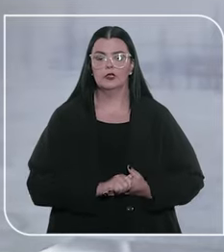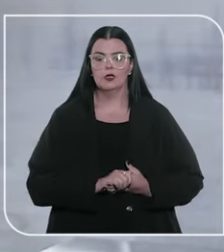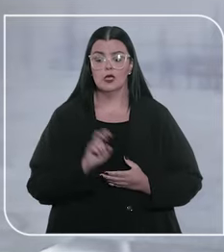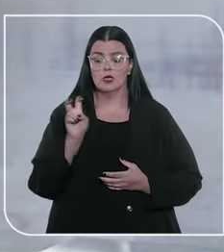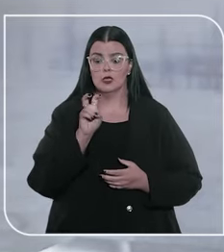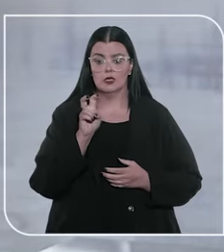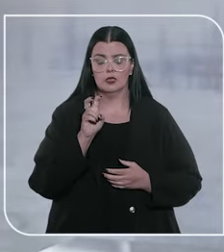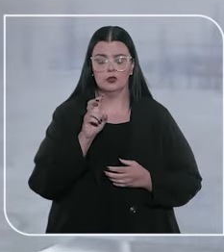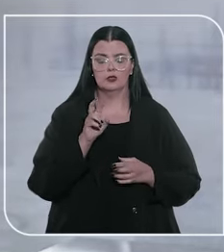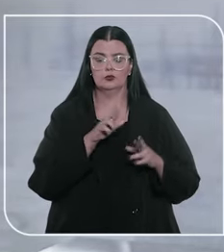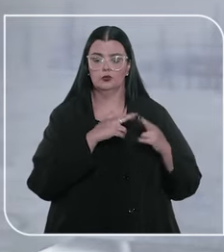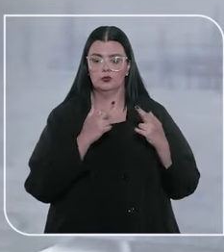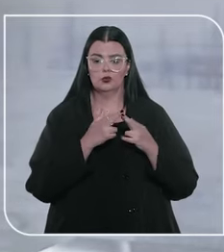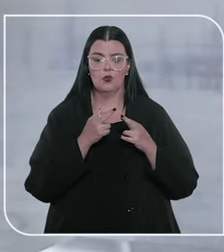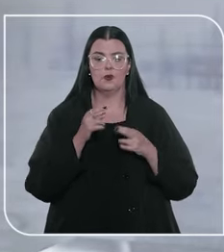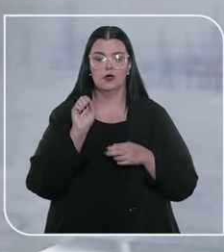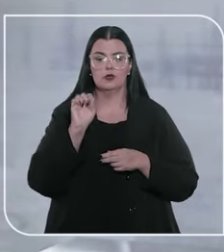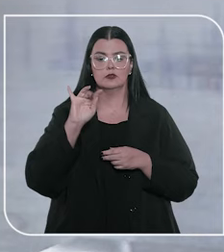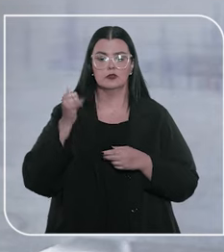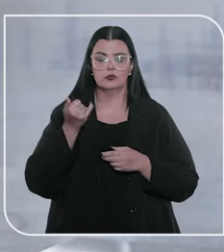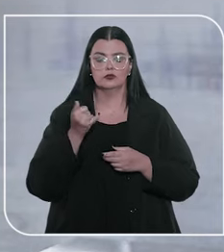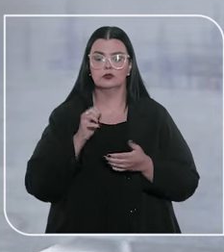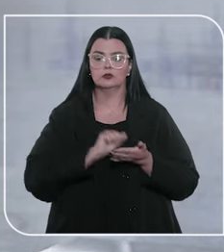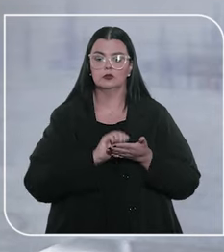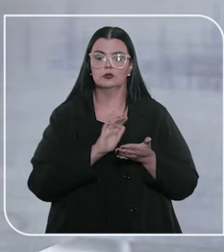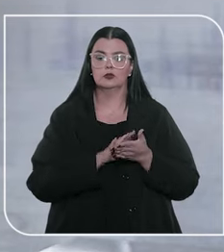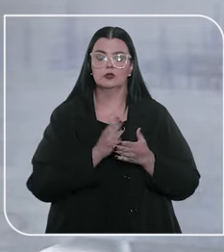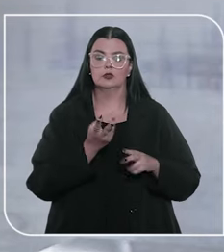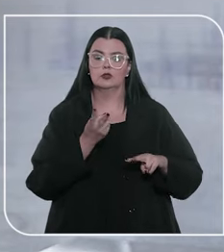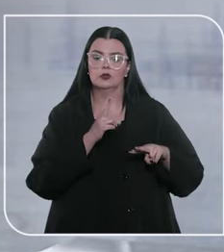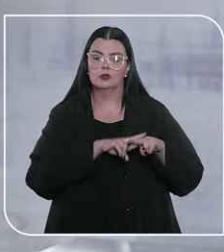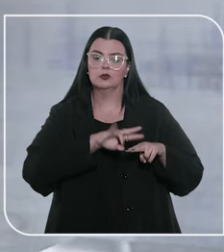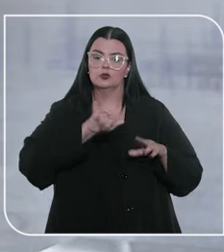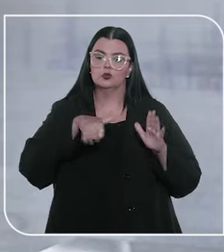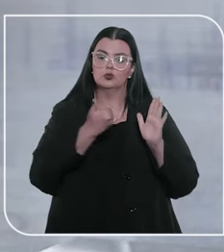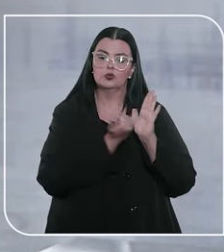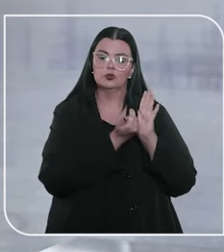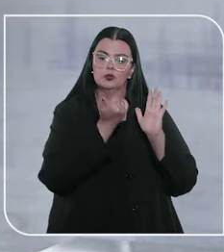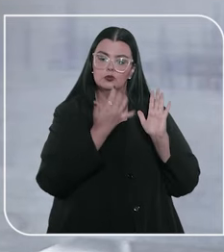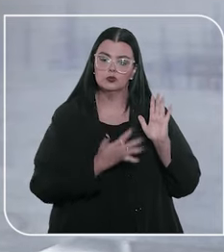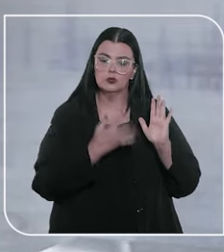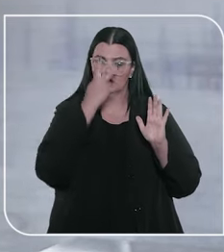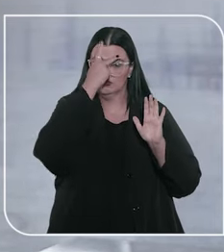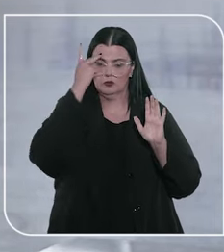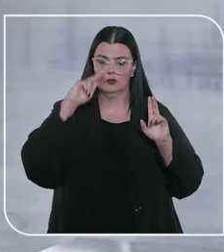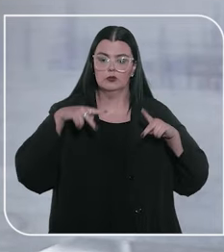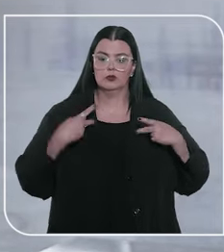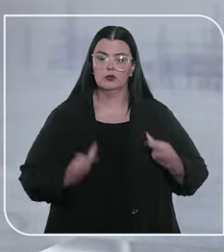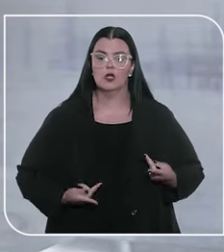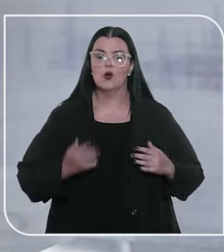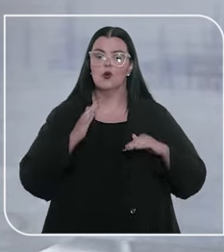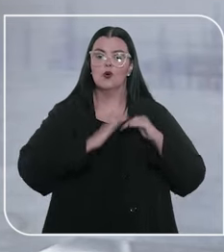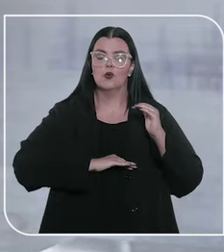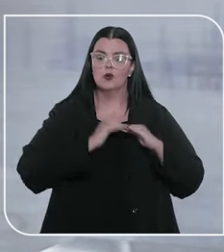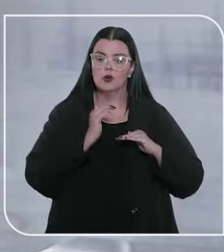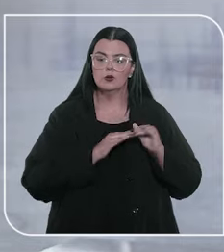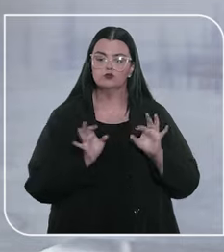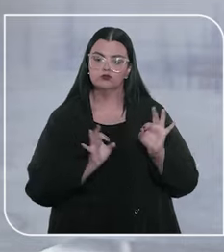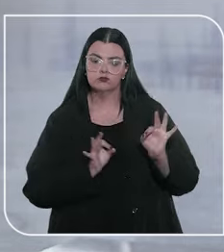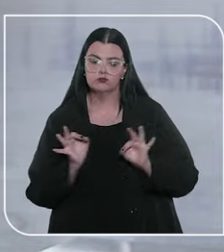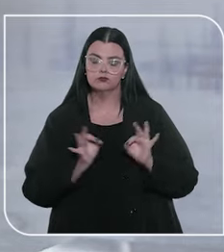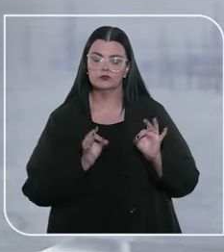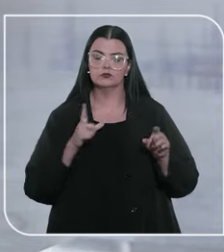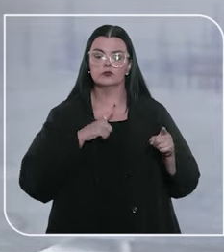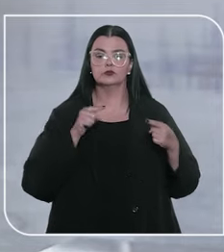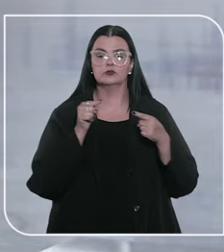quinta turma do STJ, a flexibilização das prisões pode ser justificada por motivos humanitários ou questões práticas e